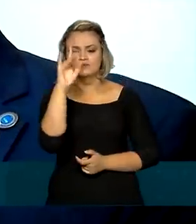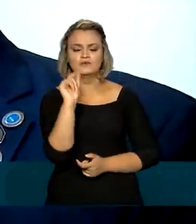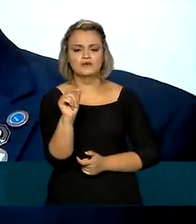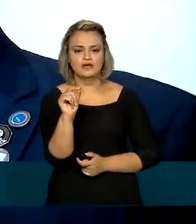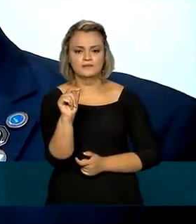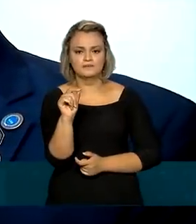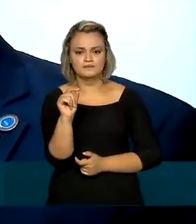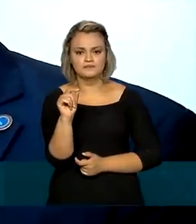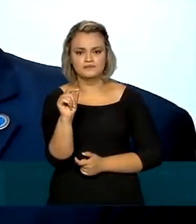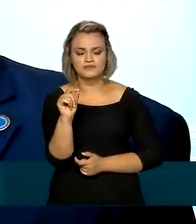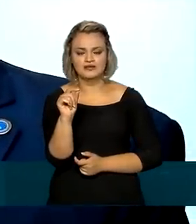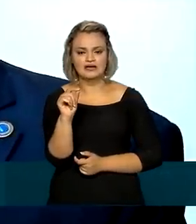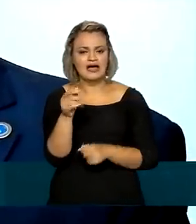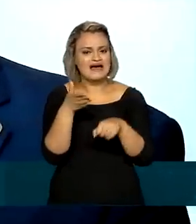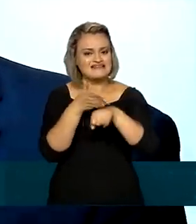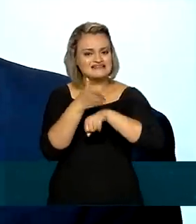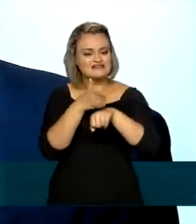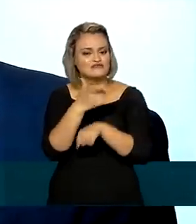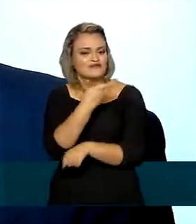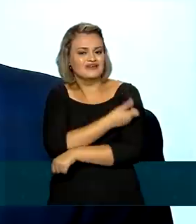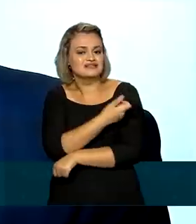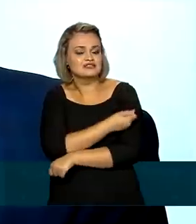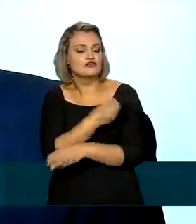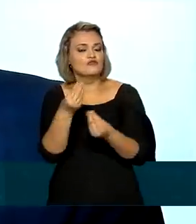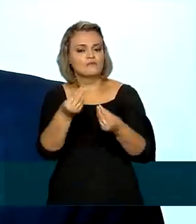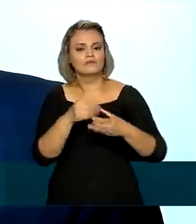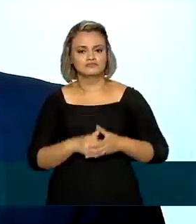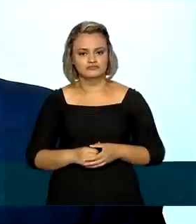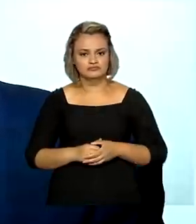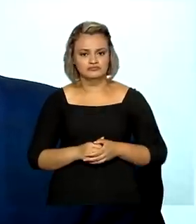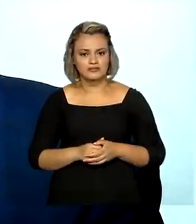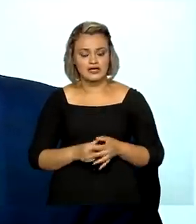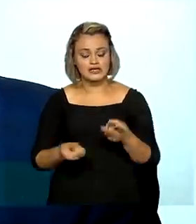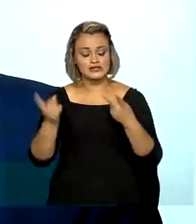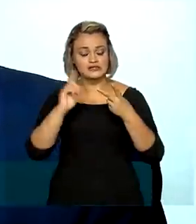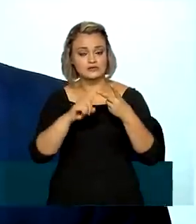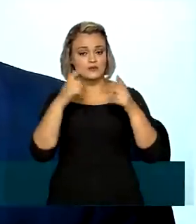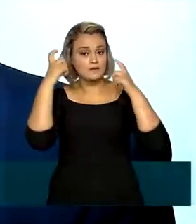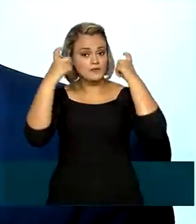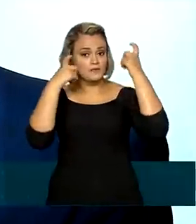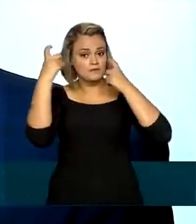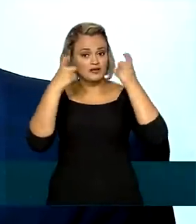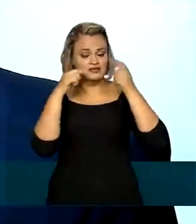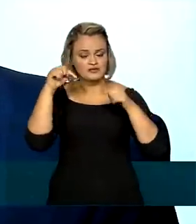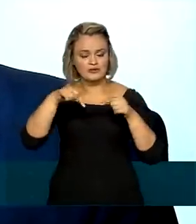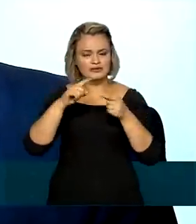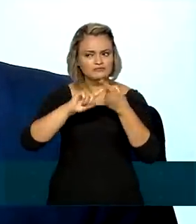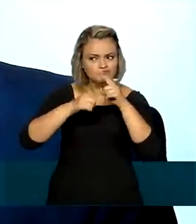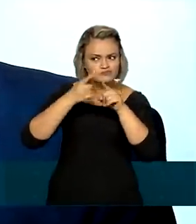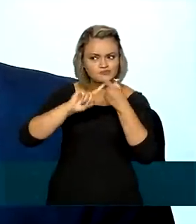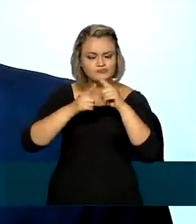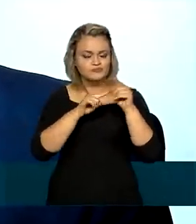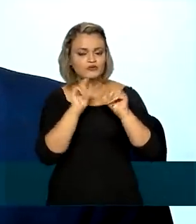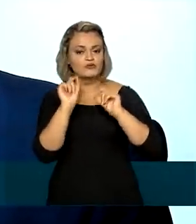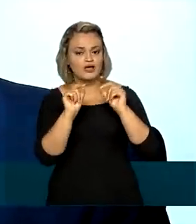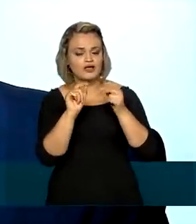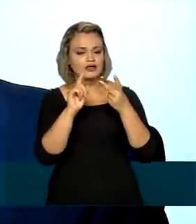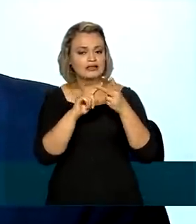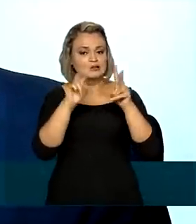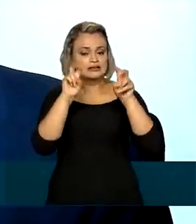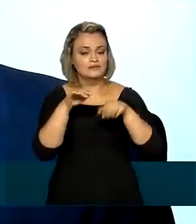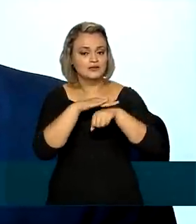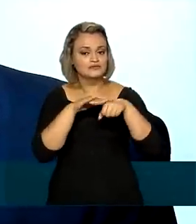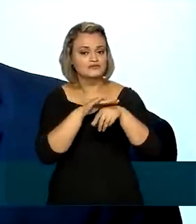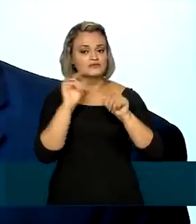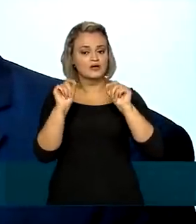de acesso à vacina. A segunda grande preocupação dessa cúpula de líderes é também